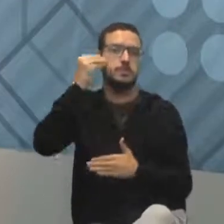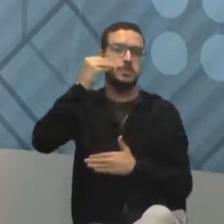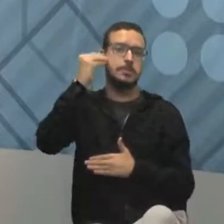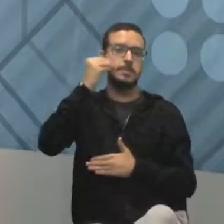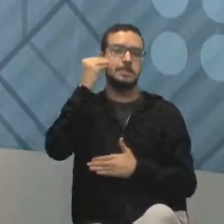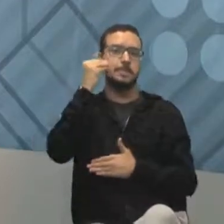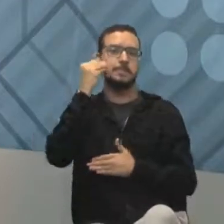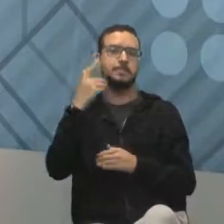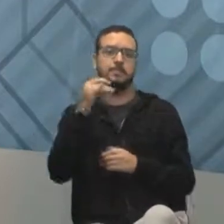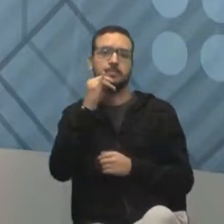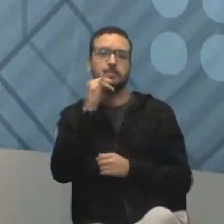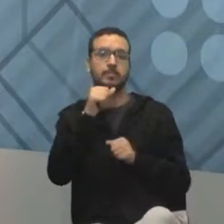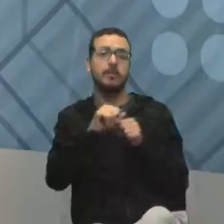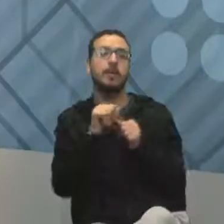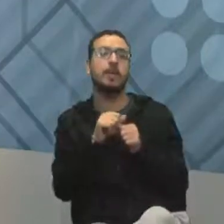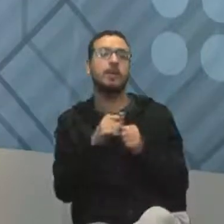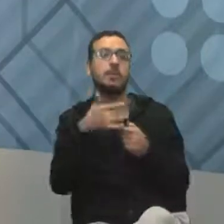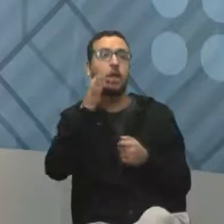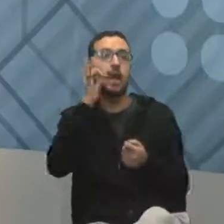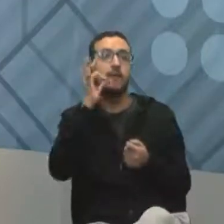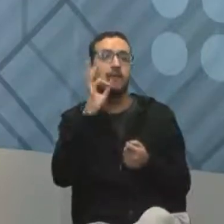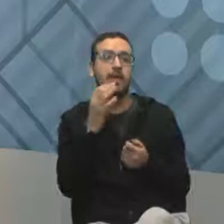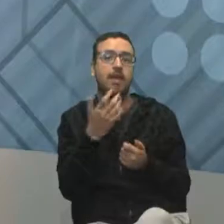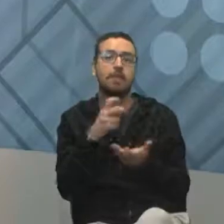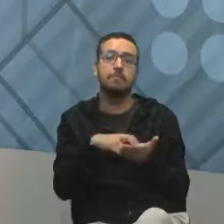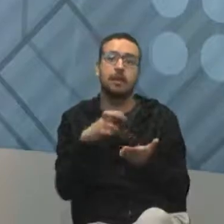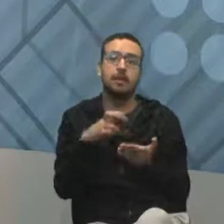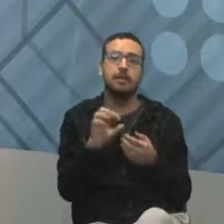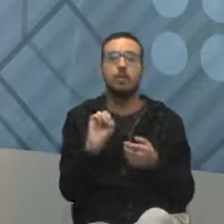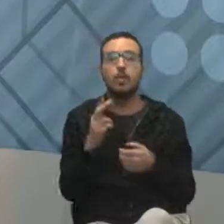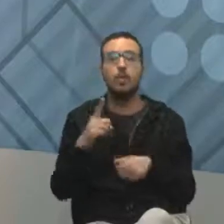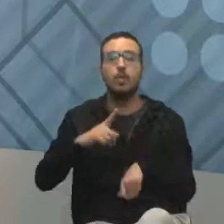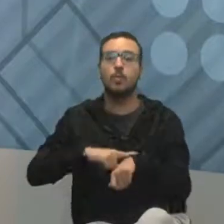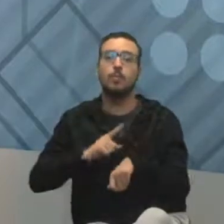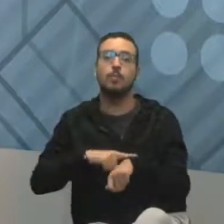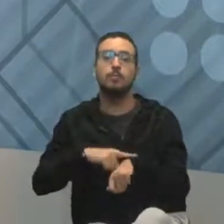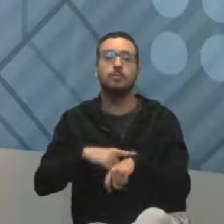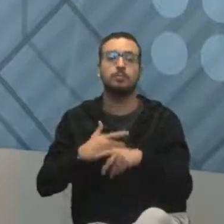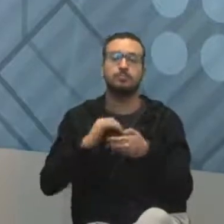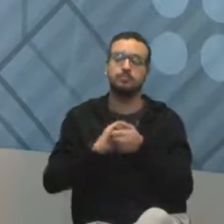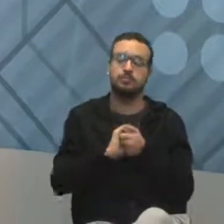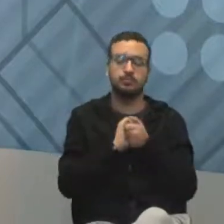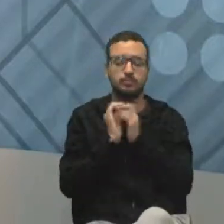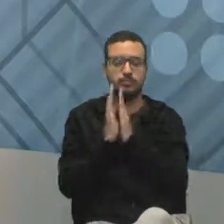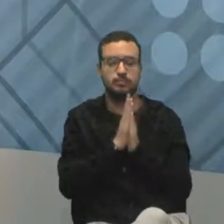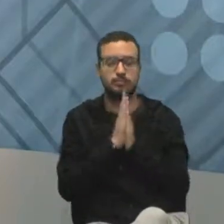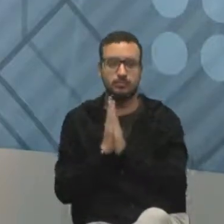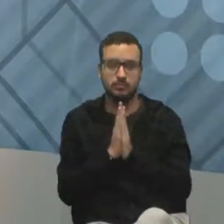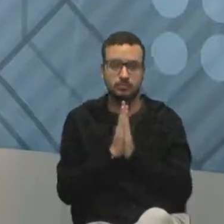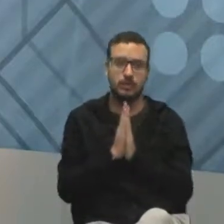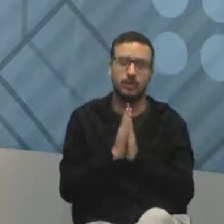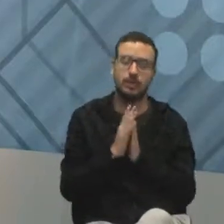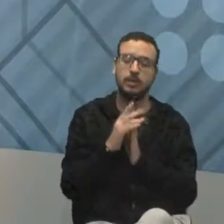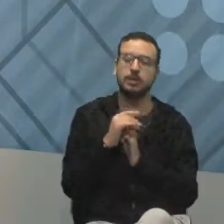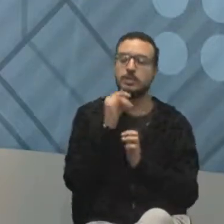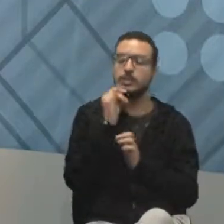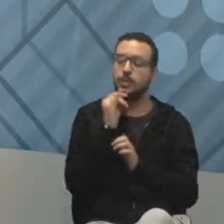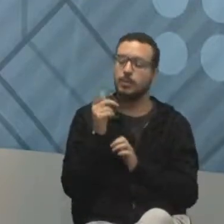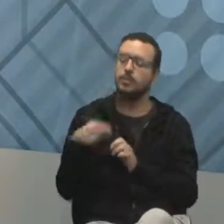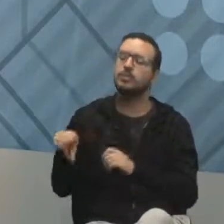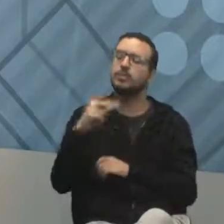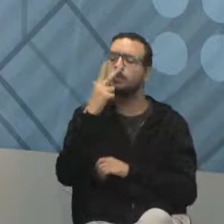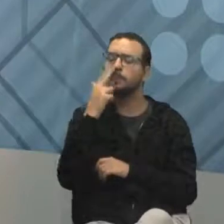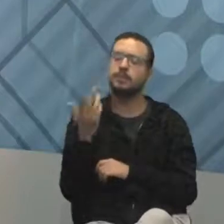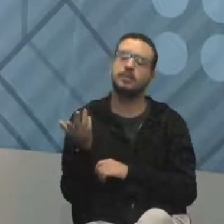Promove um café da manhã, promove um momento de oração. Então, né, gente, ó, o que vocês acham de a partir da semana que vem, todo dia de